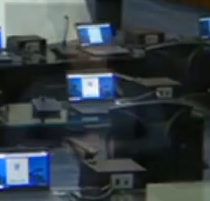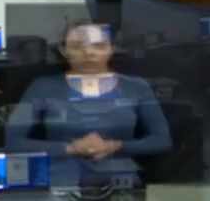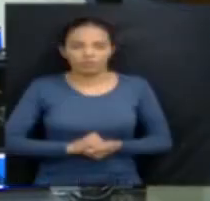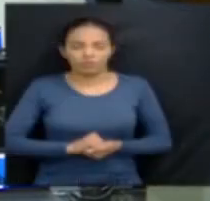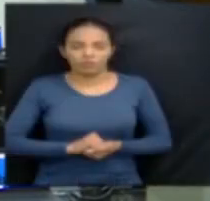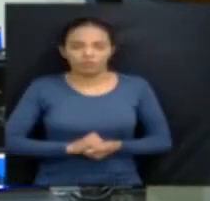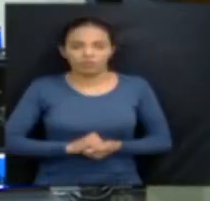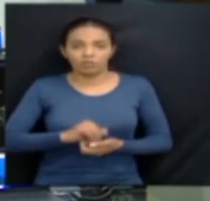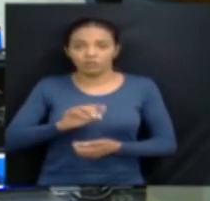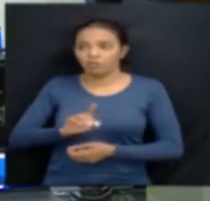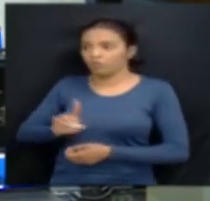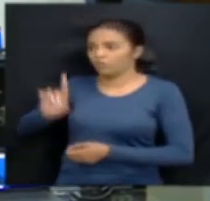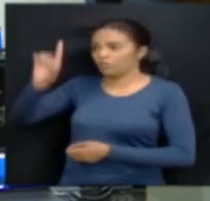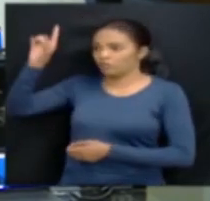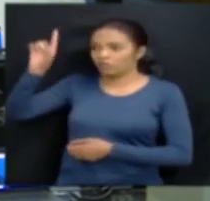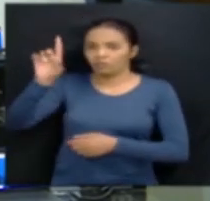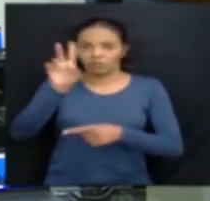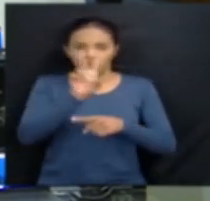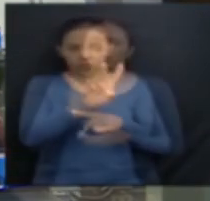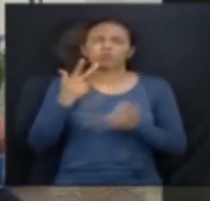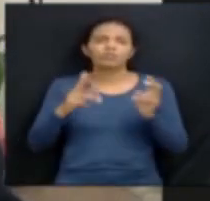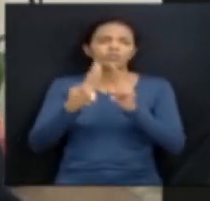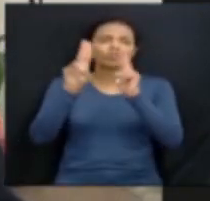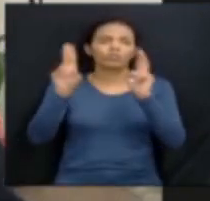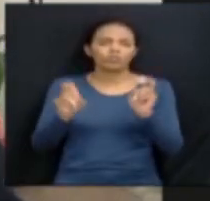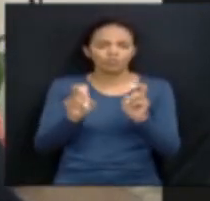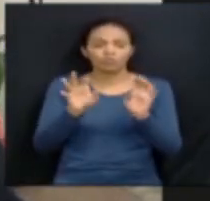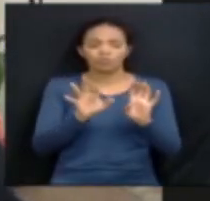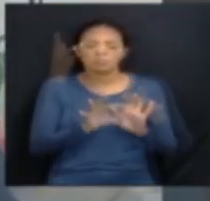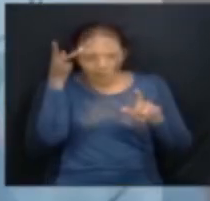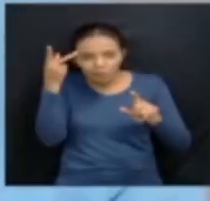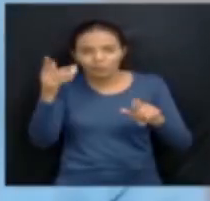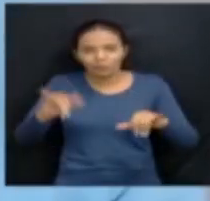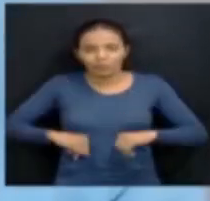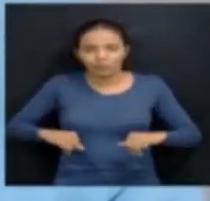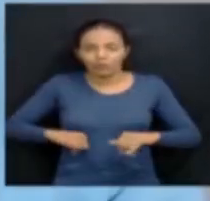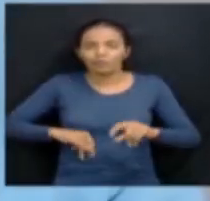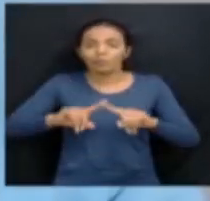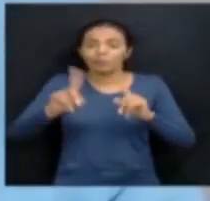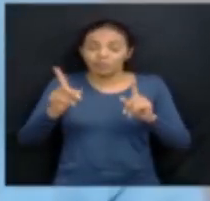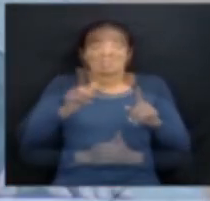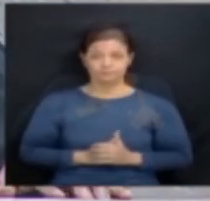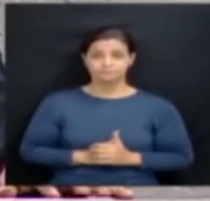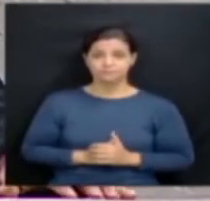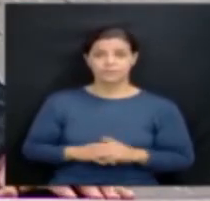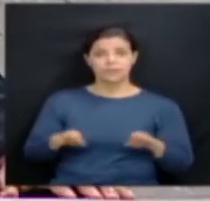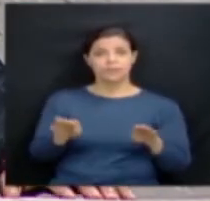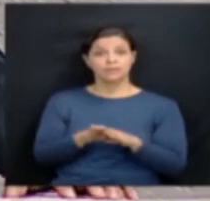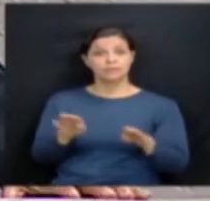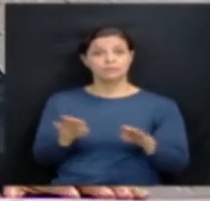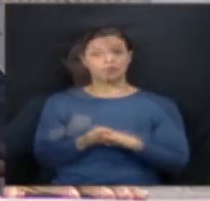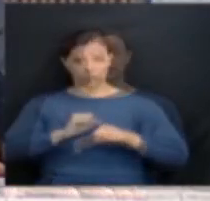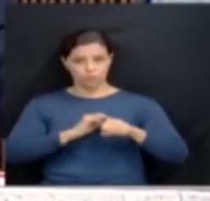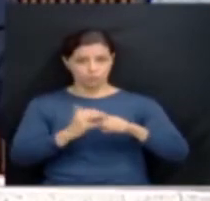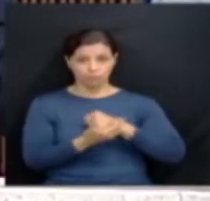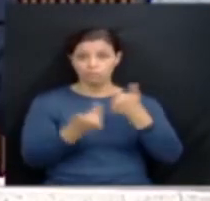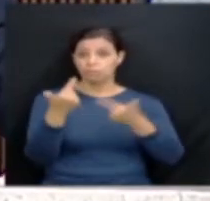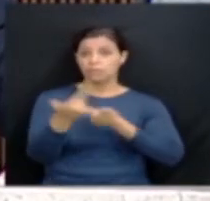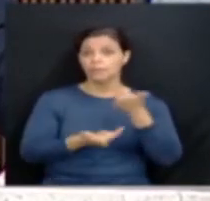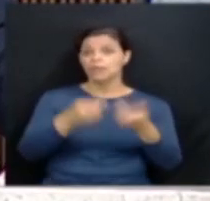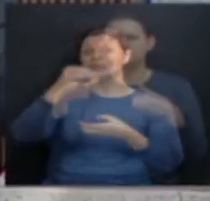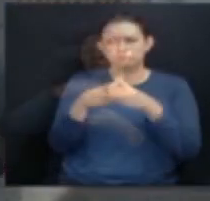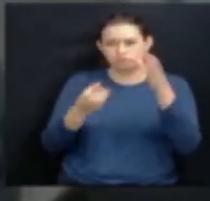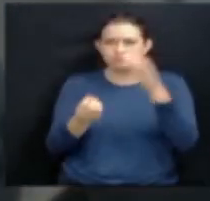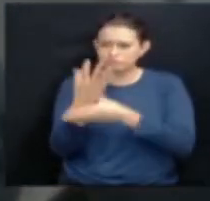Durante a sessão plenária desta terça-feira, os deputados estaduais do Paraná repercutiram o combate à pandemia no Estado,